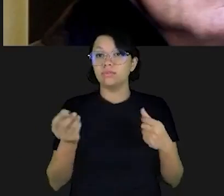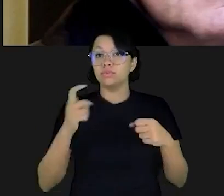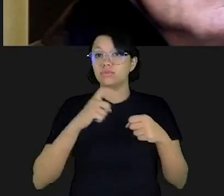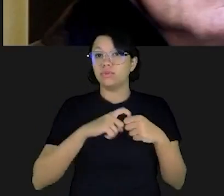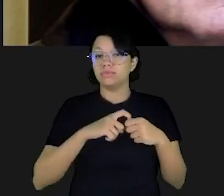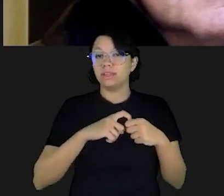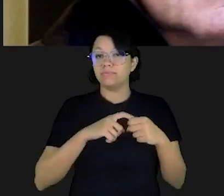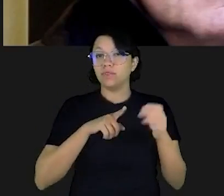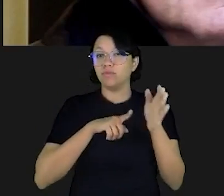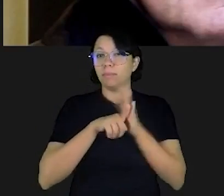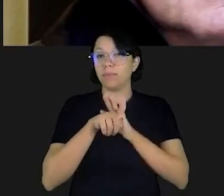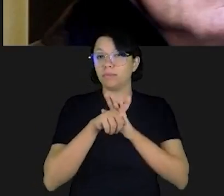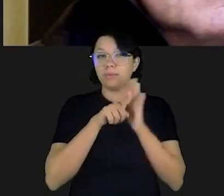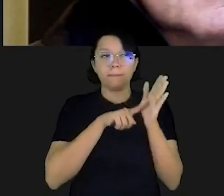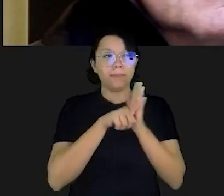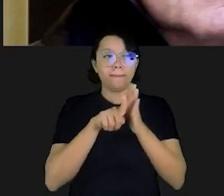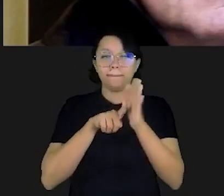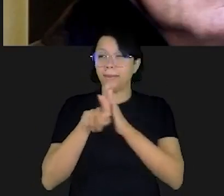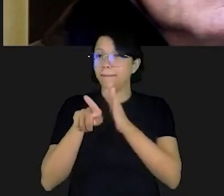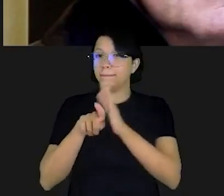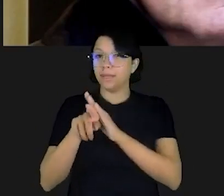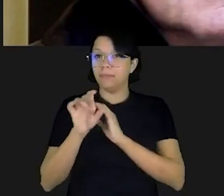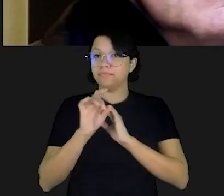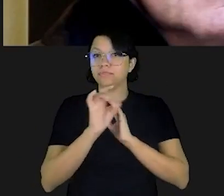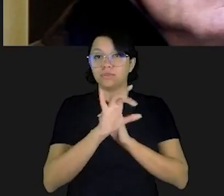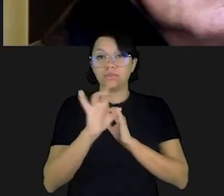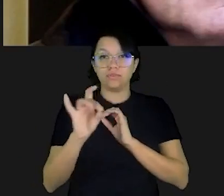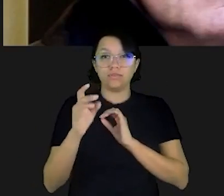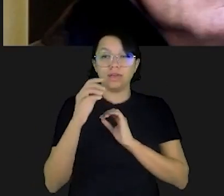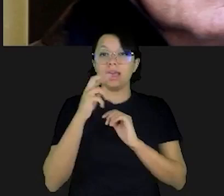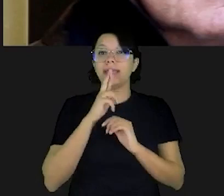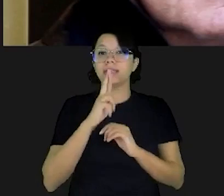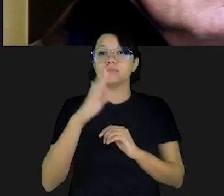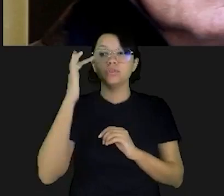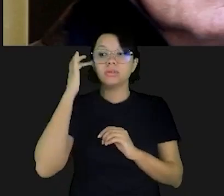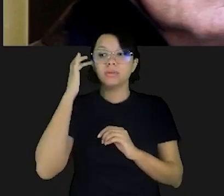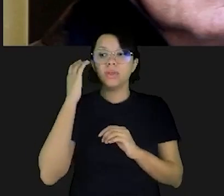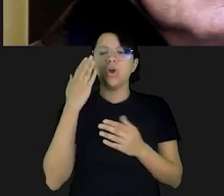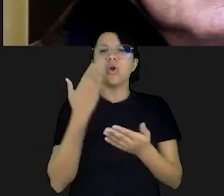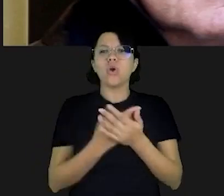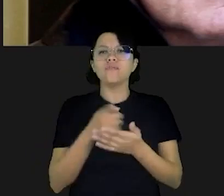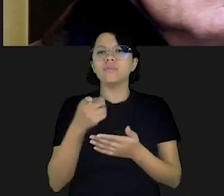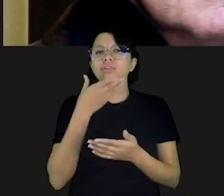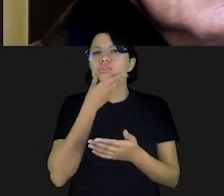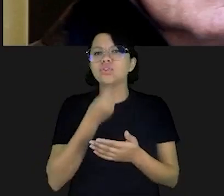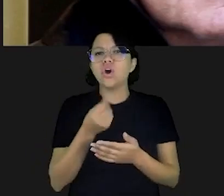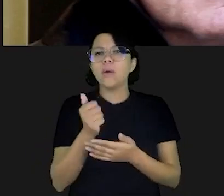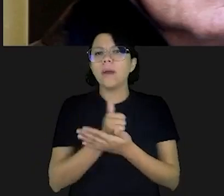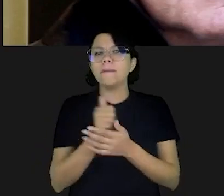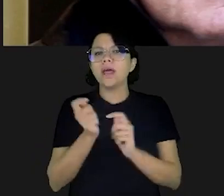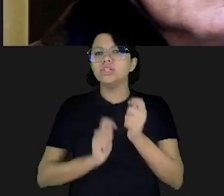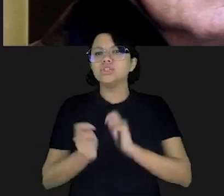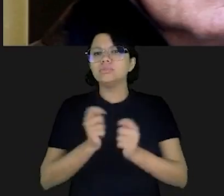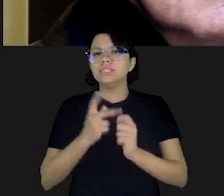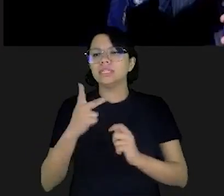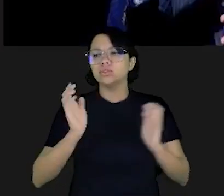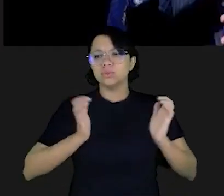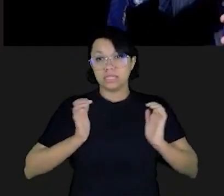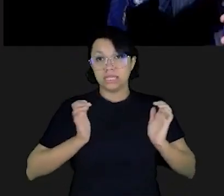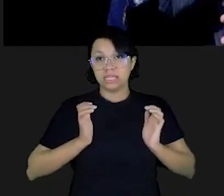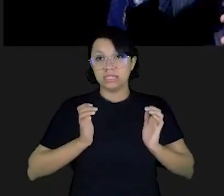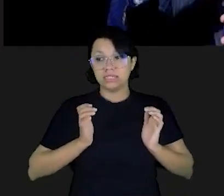voltar e aí eu vou perguntando para cada um de vocês e vocês vão respondendo mentalmente. Confiariam neste homem para administrar suas riquezas?